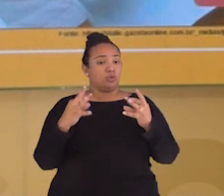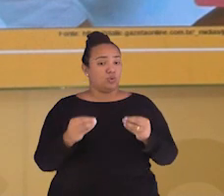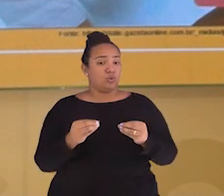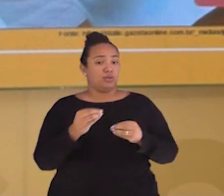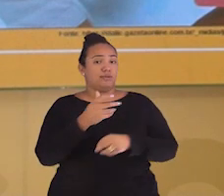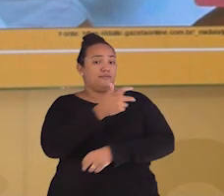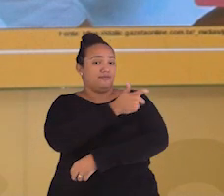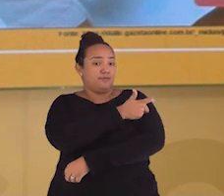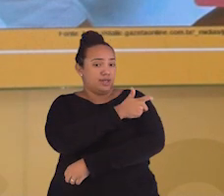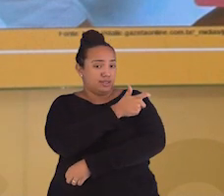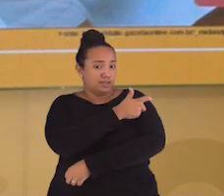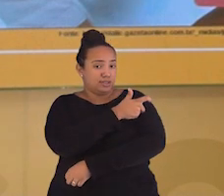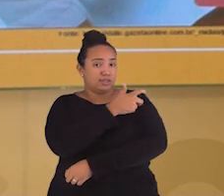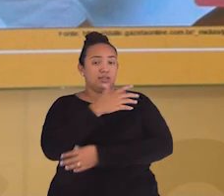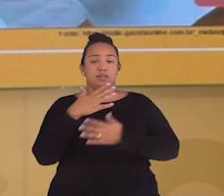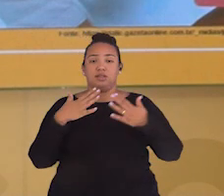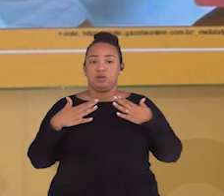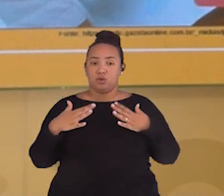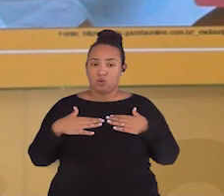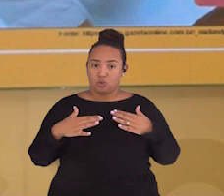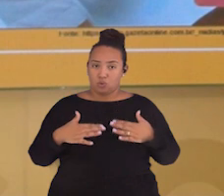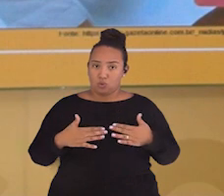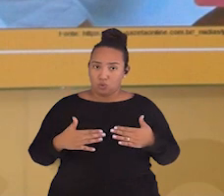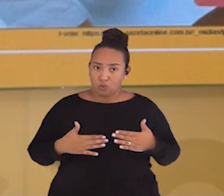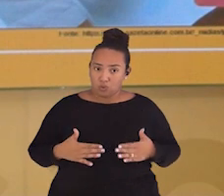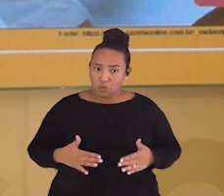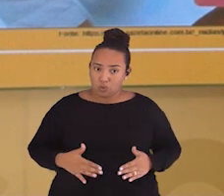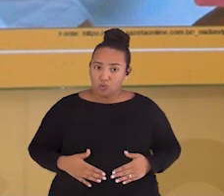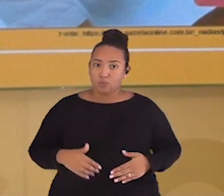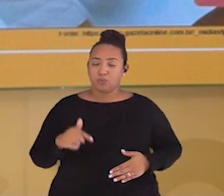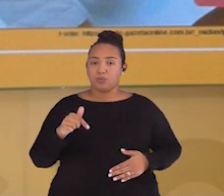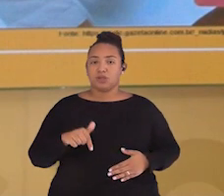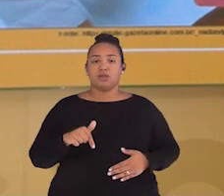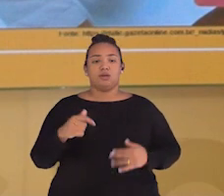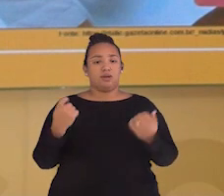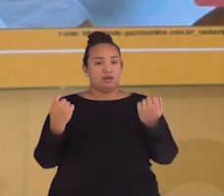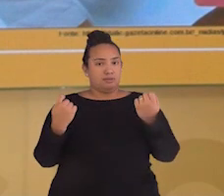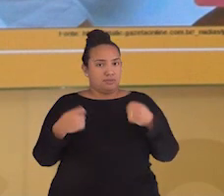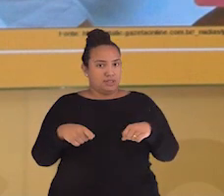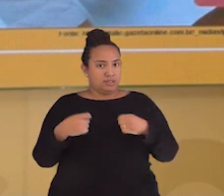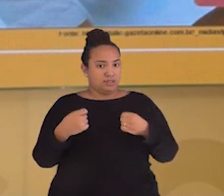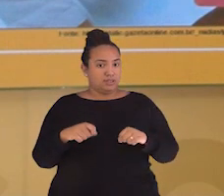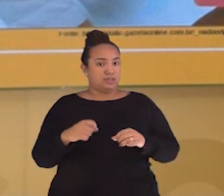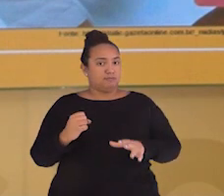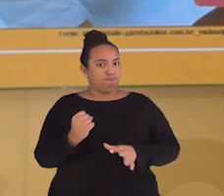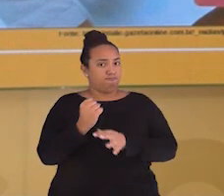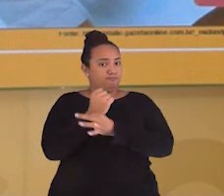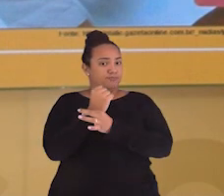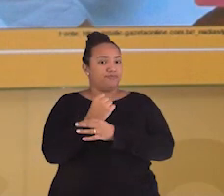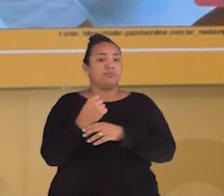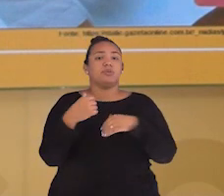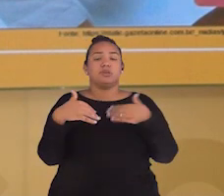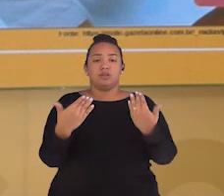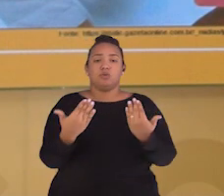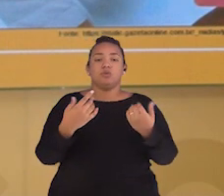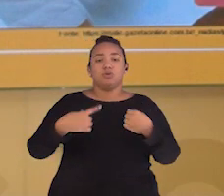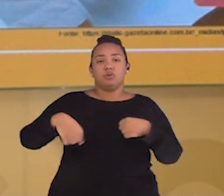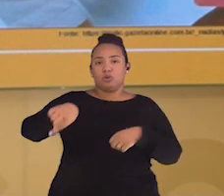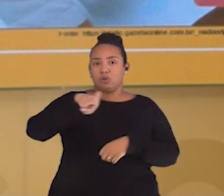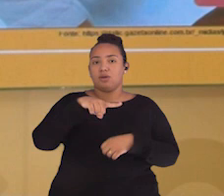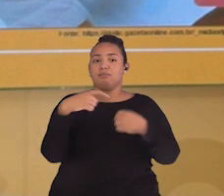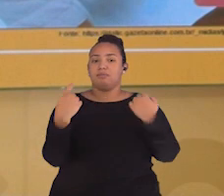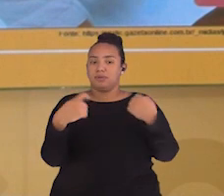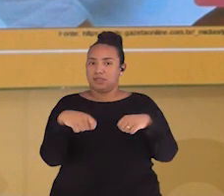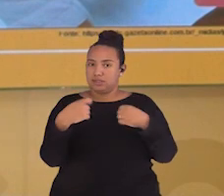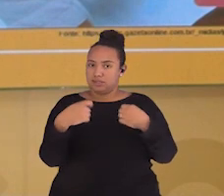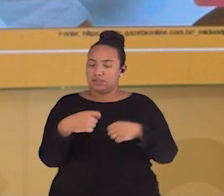vacinas em dia e o nosso corpo esteja bem imunizado, precisamos receber as aplicações.